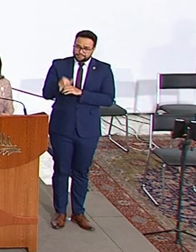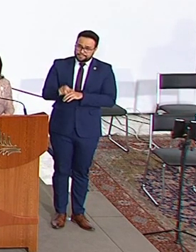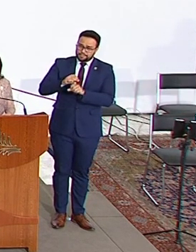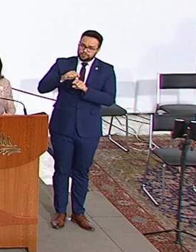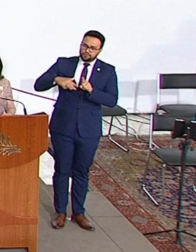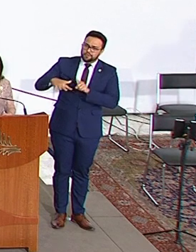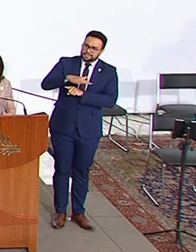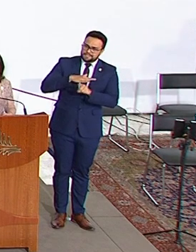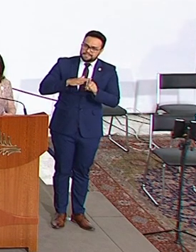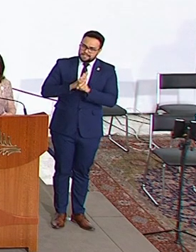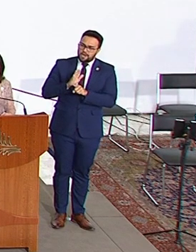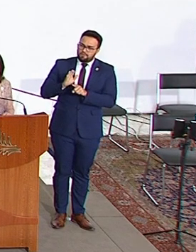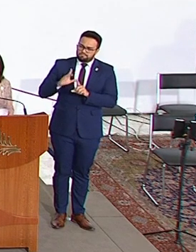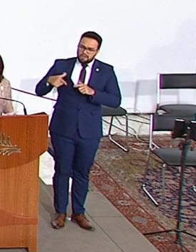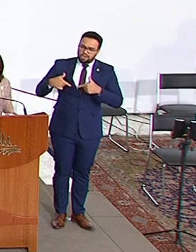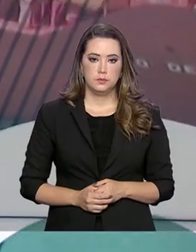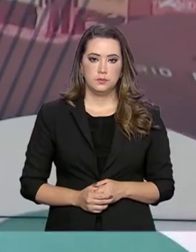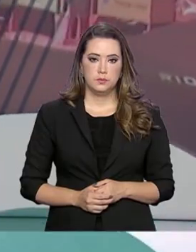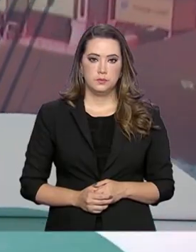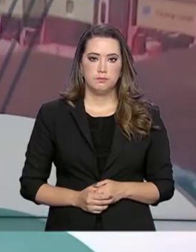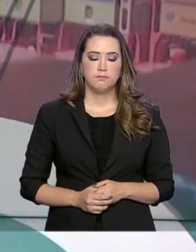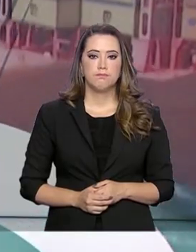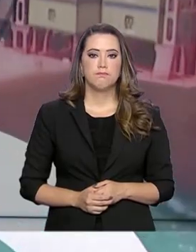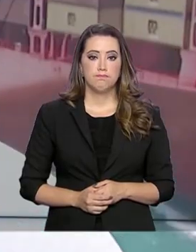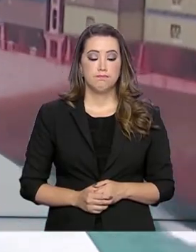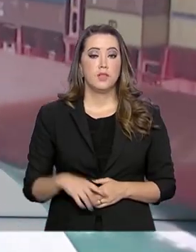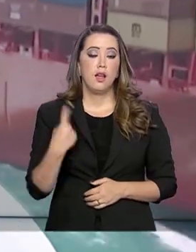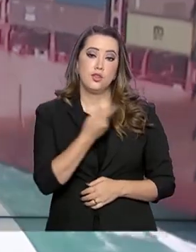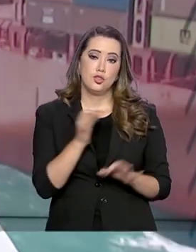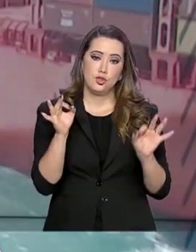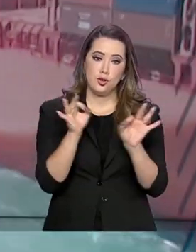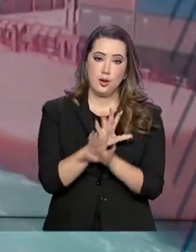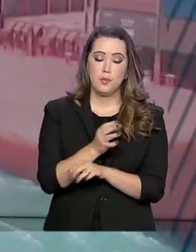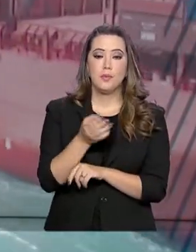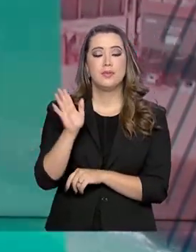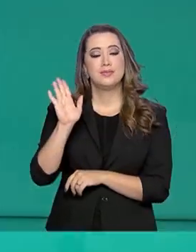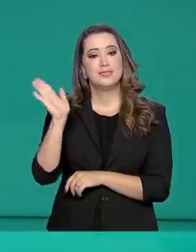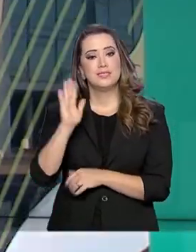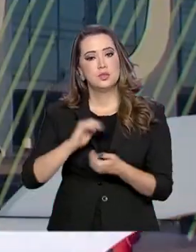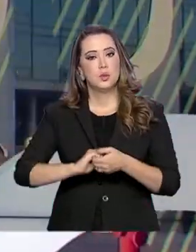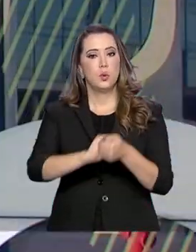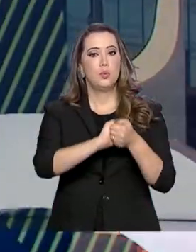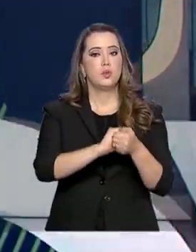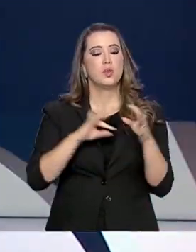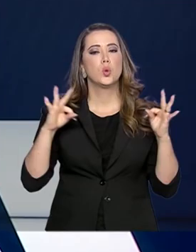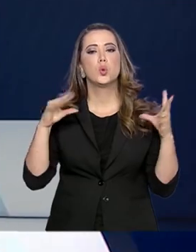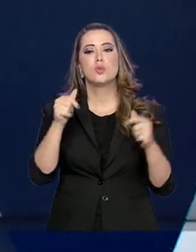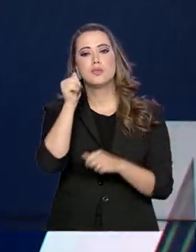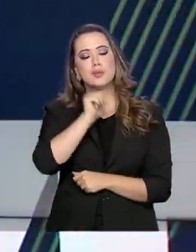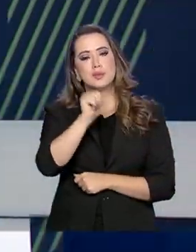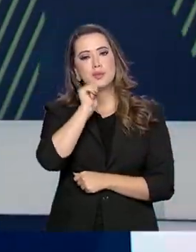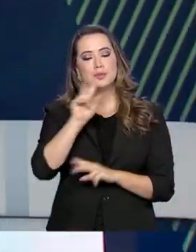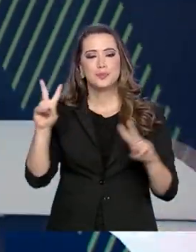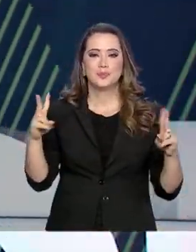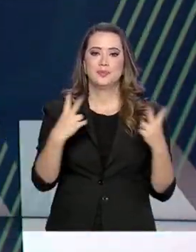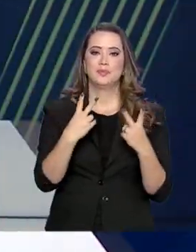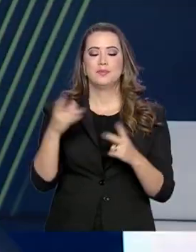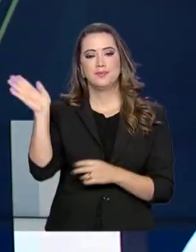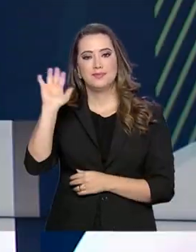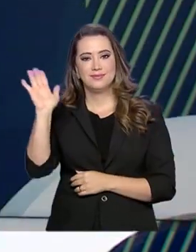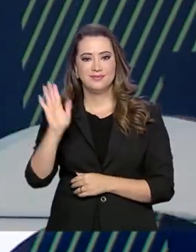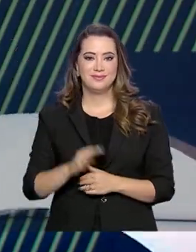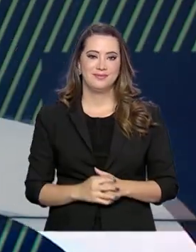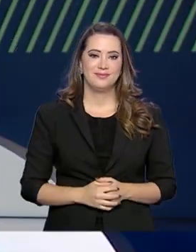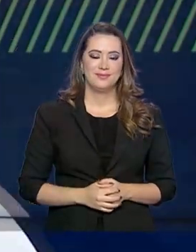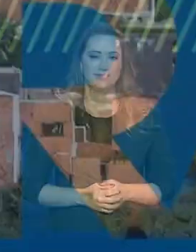participante e criador. A gente fica por aqui, cumprimentando todas as mulheres que nos acompanham. Até a